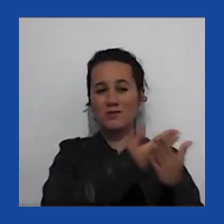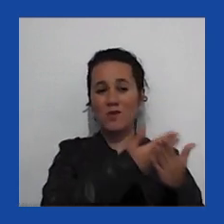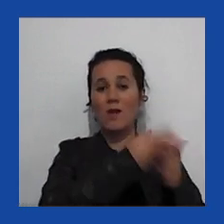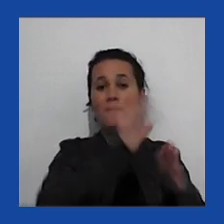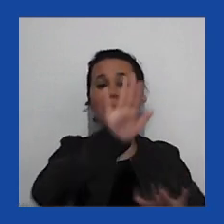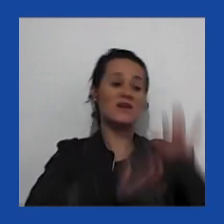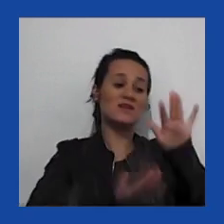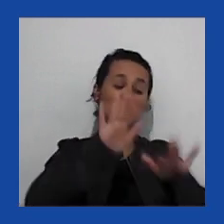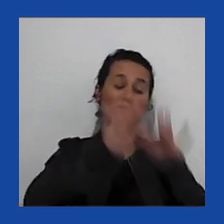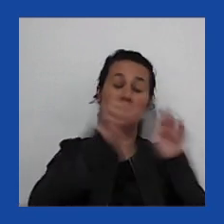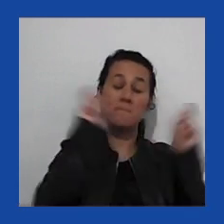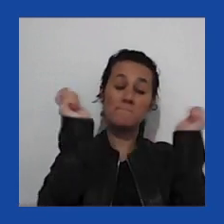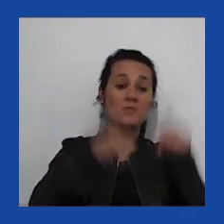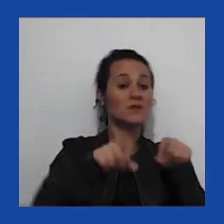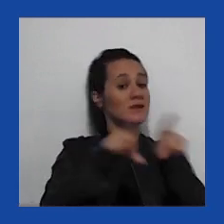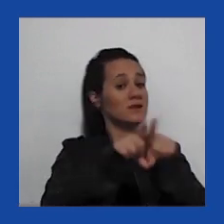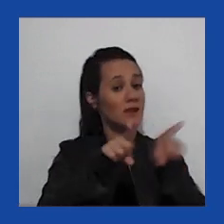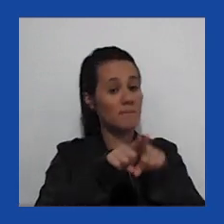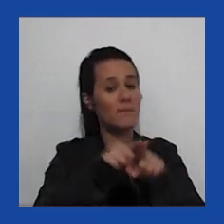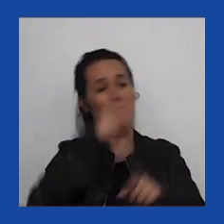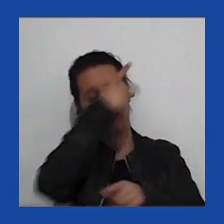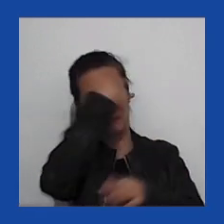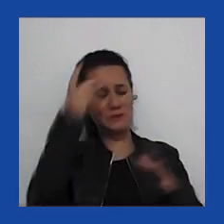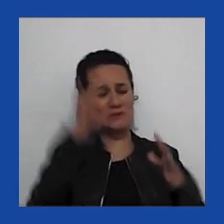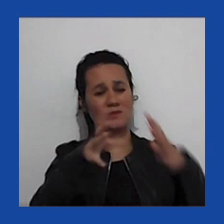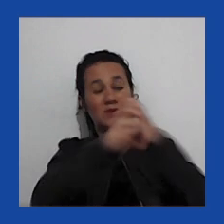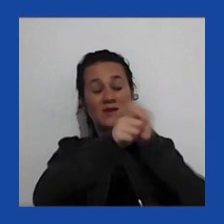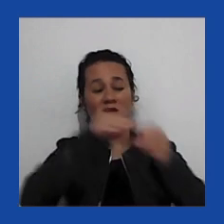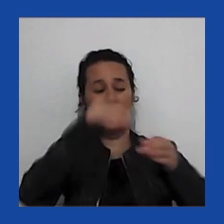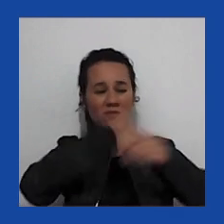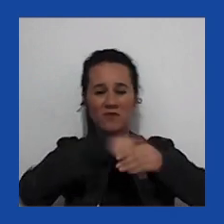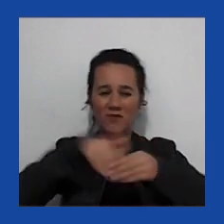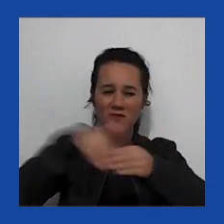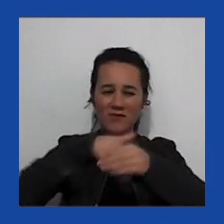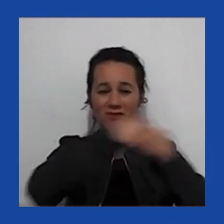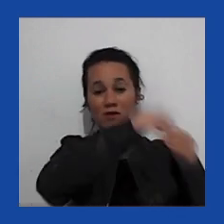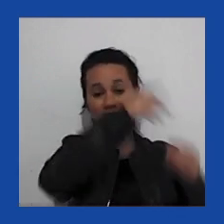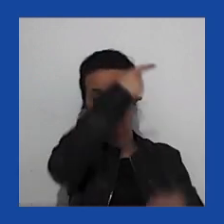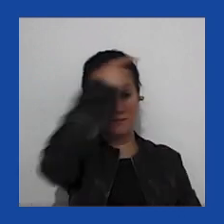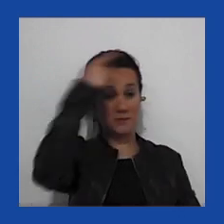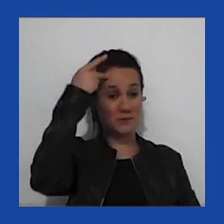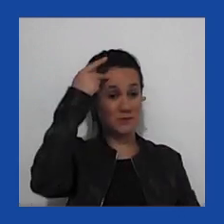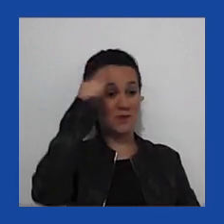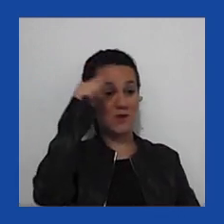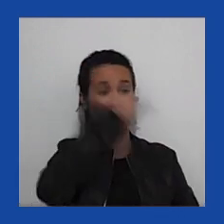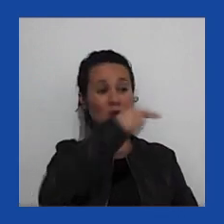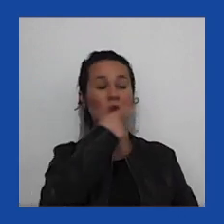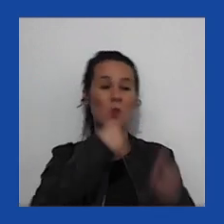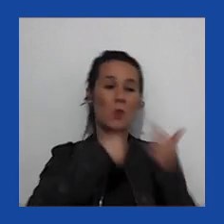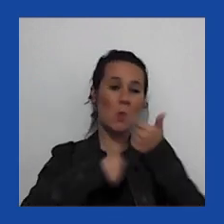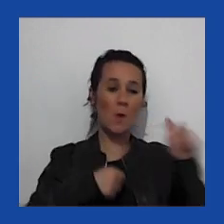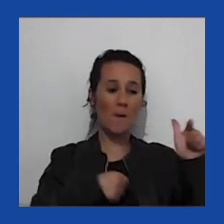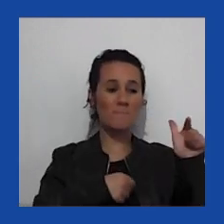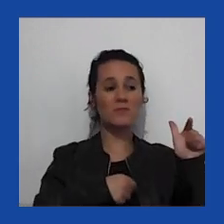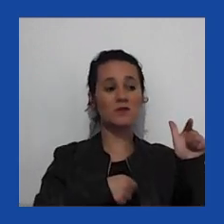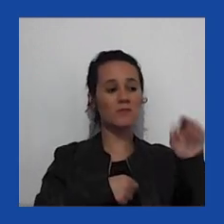ter muitos votos dos eleitores do Biden desqualificados. Os surveys